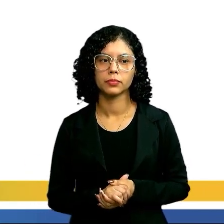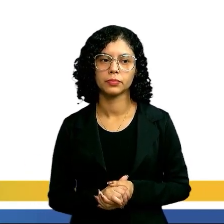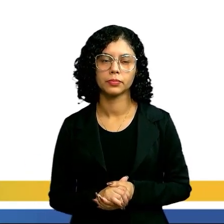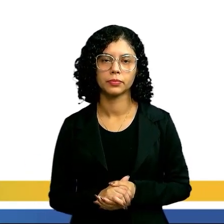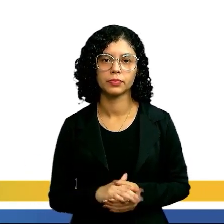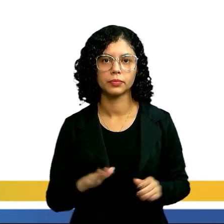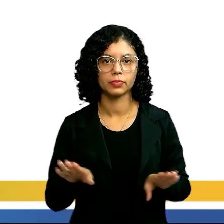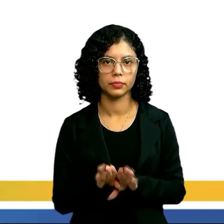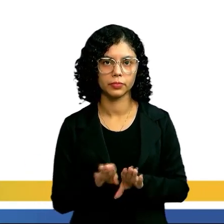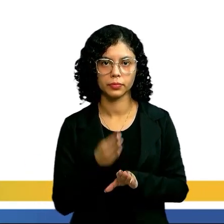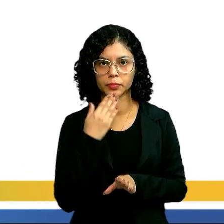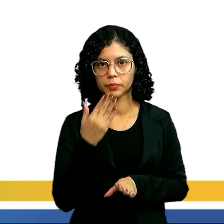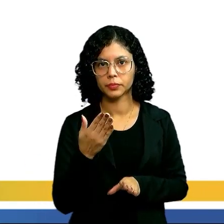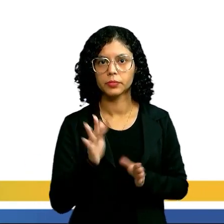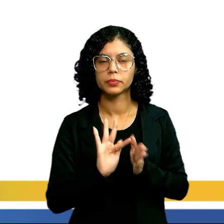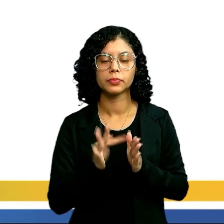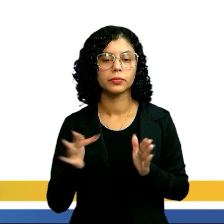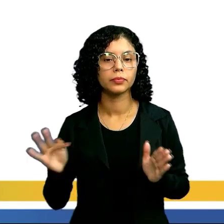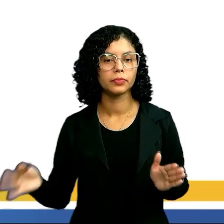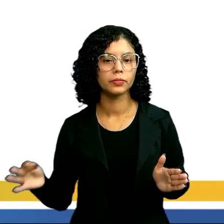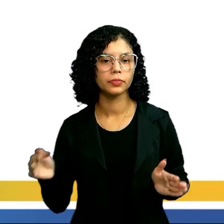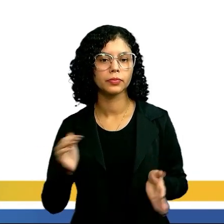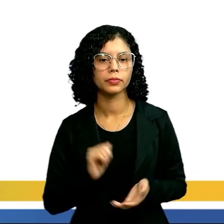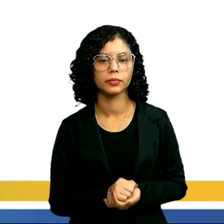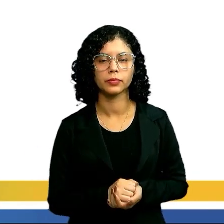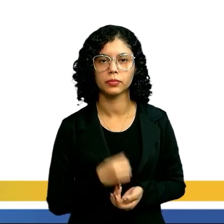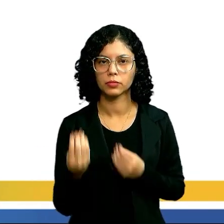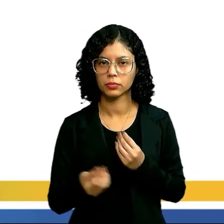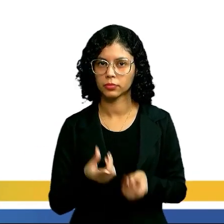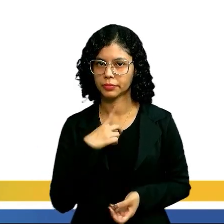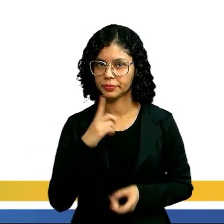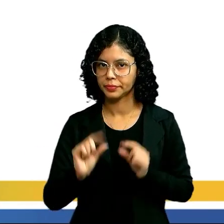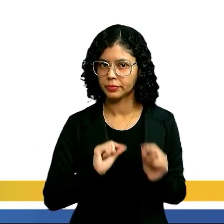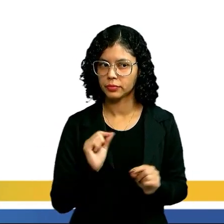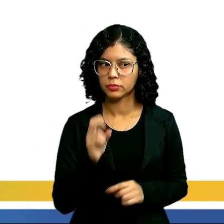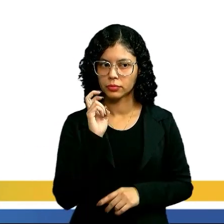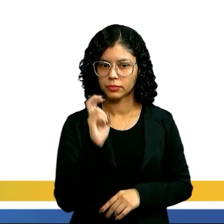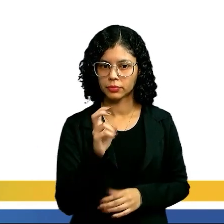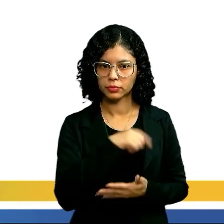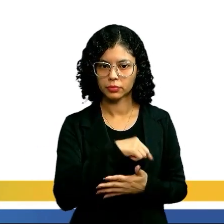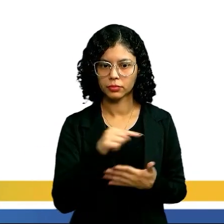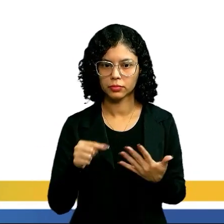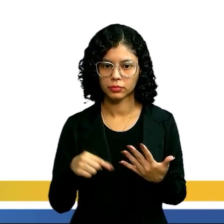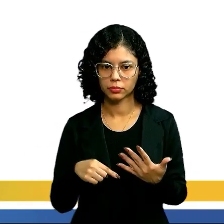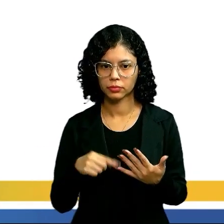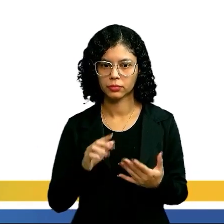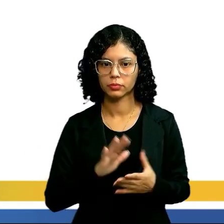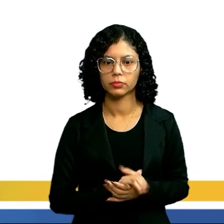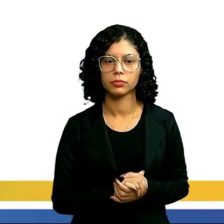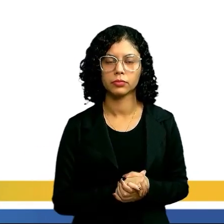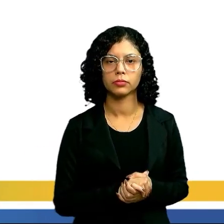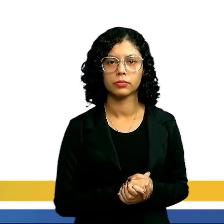a questão só vai pedir a fórmula. Como resolver ela? Então, nós temos aí 5 alternativas. Vejamos.